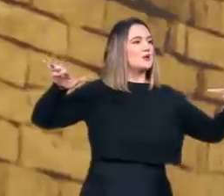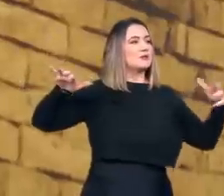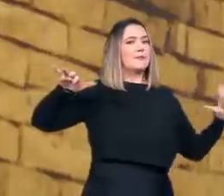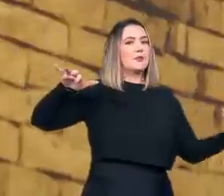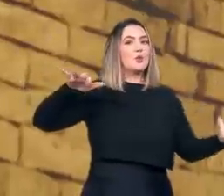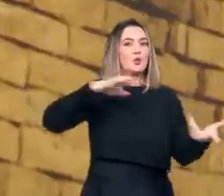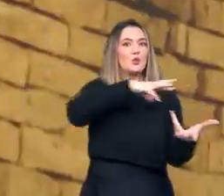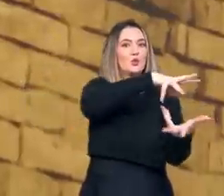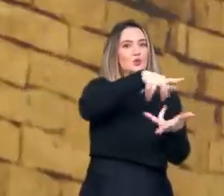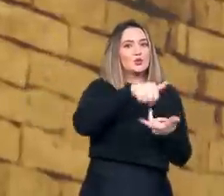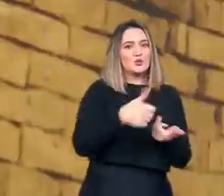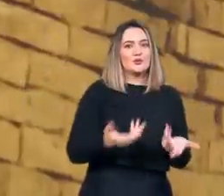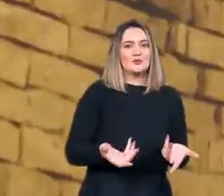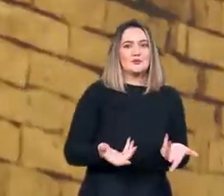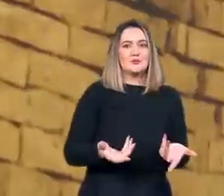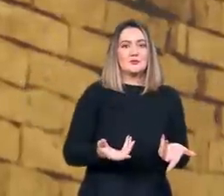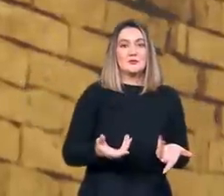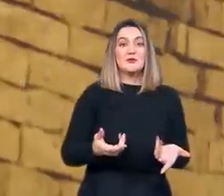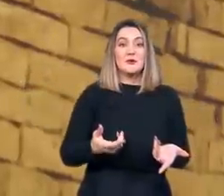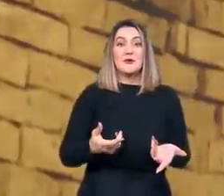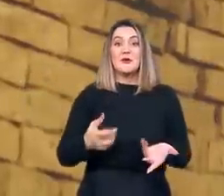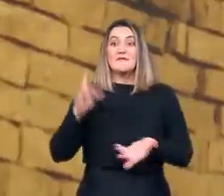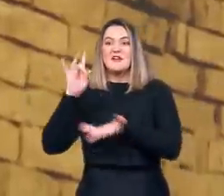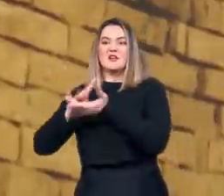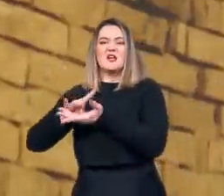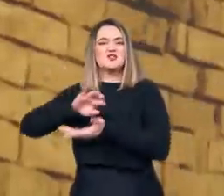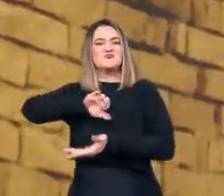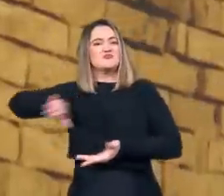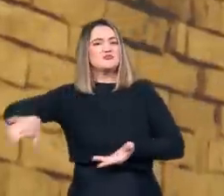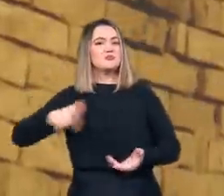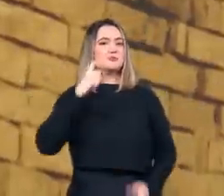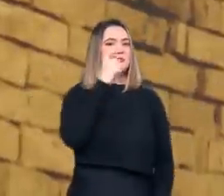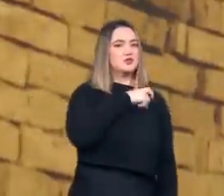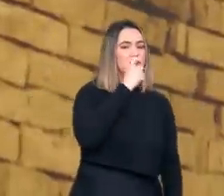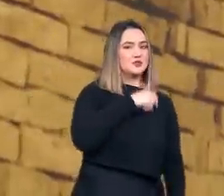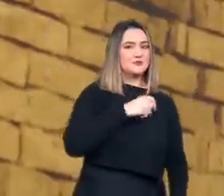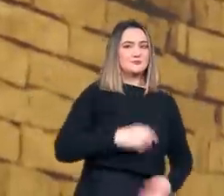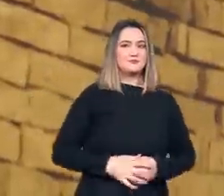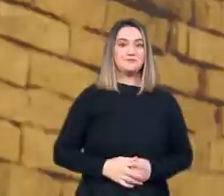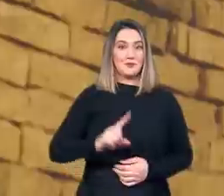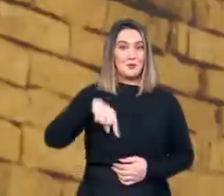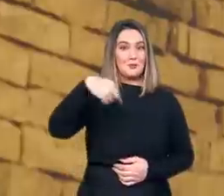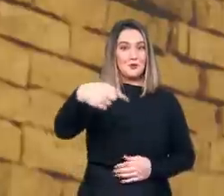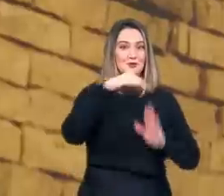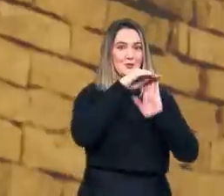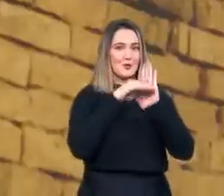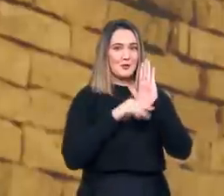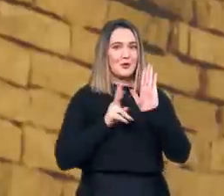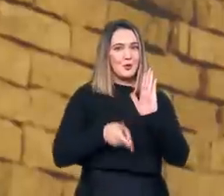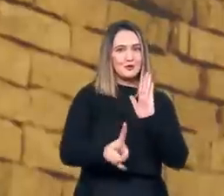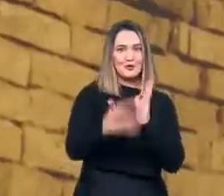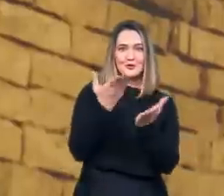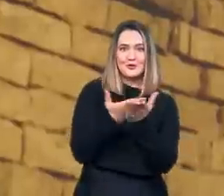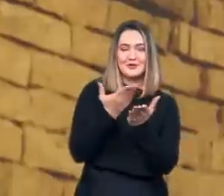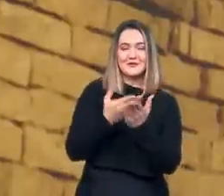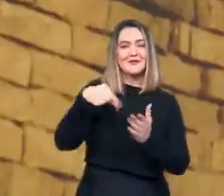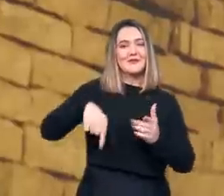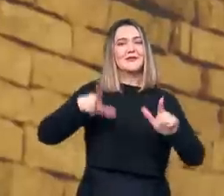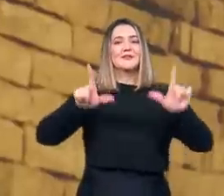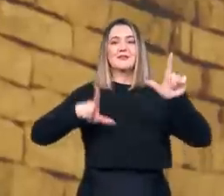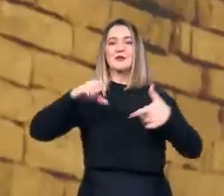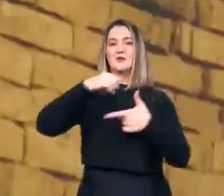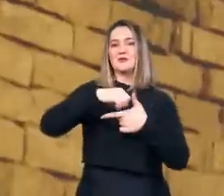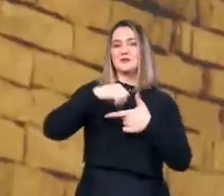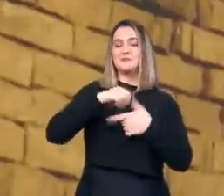verdade pela mentira. Mas nós temos outras coisas para estudar a respeito desse assunto e você verá no próximo programa Evidências na semana que vem